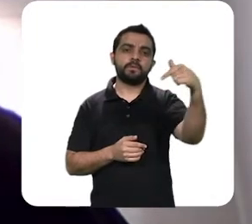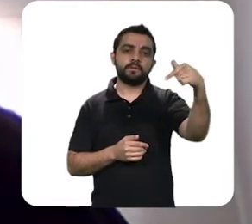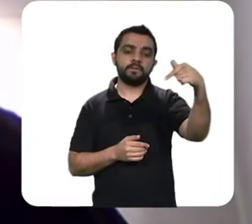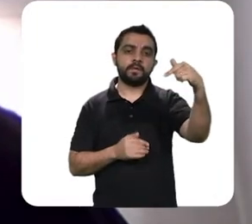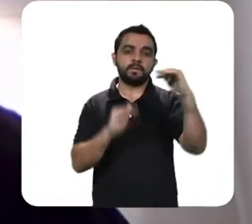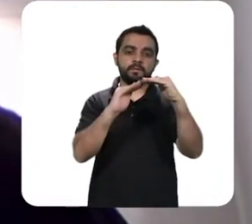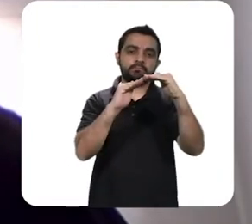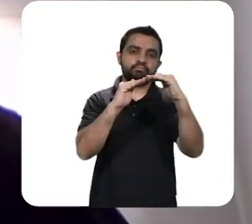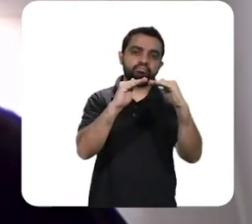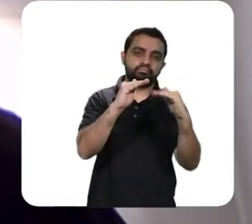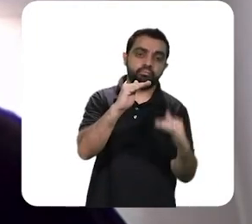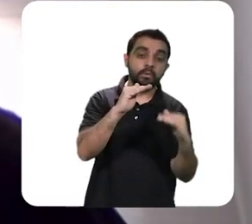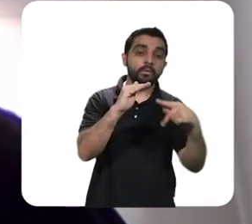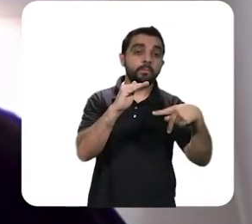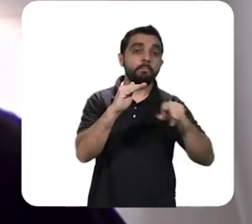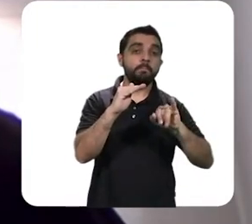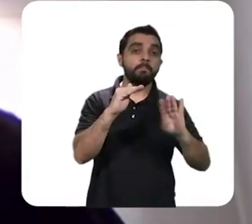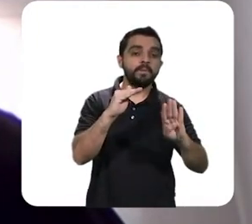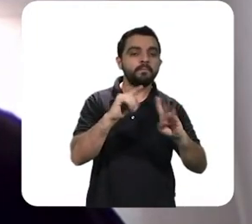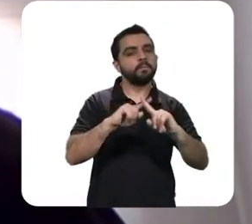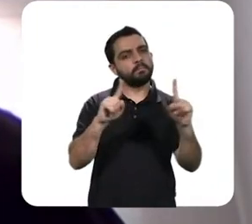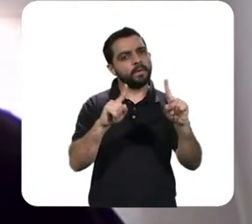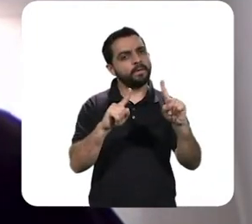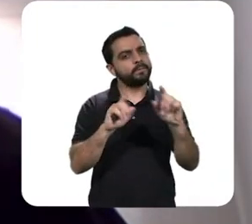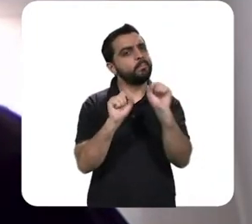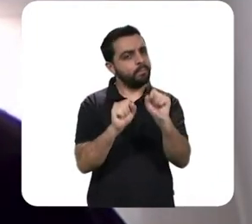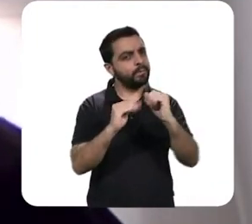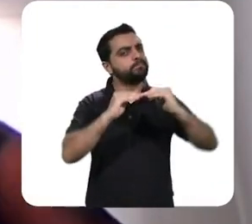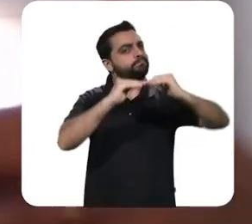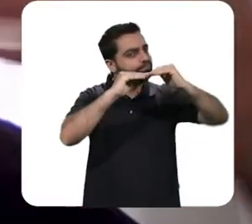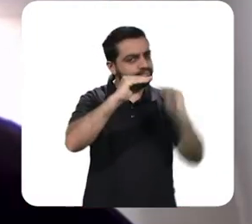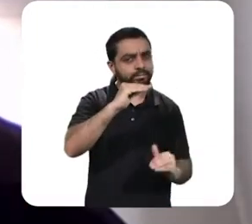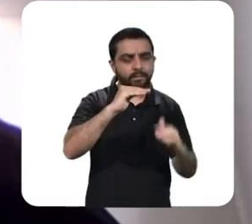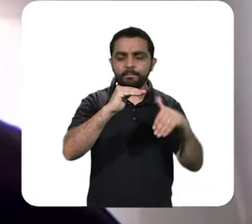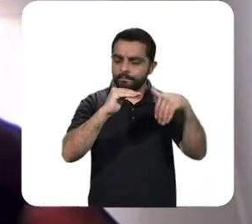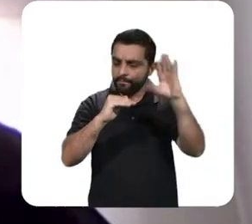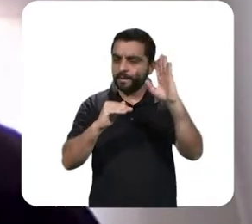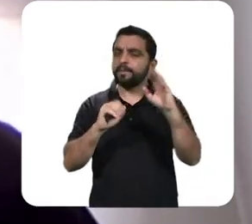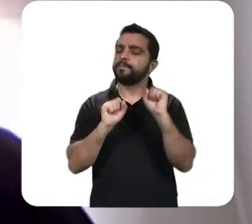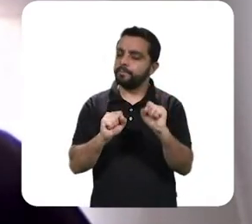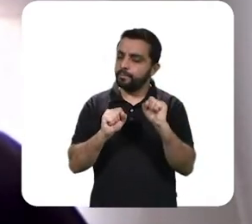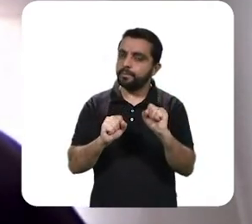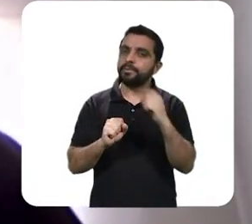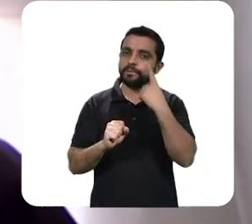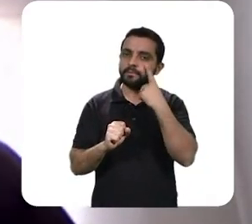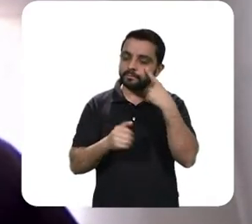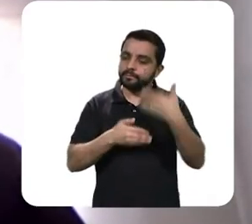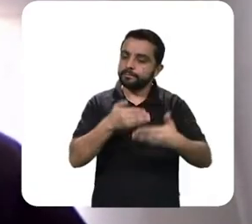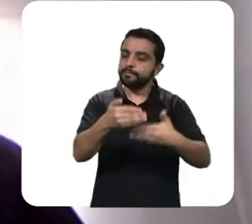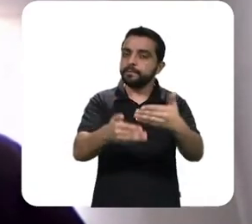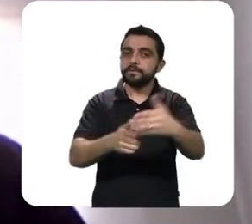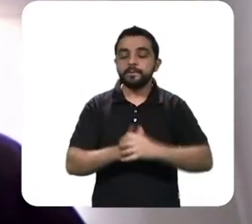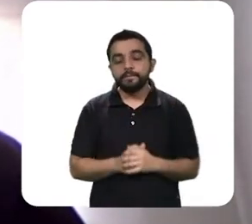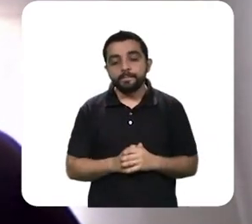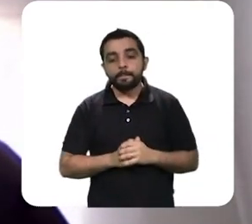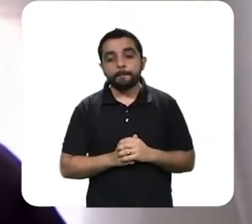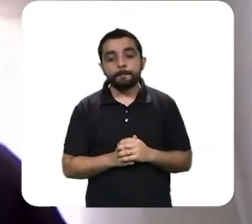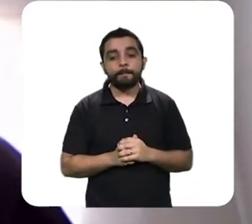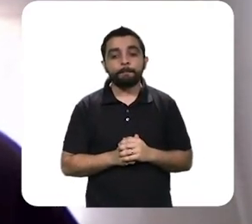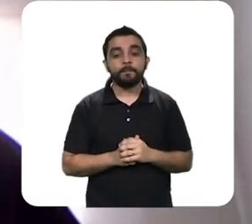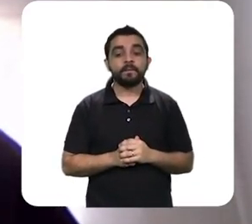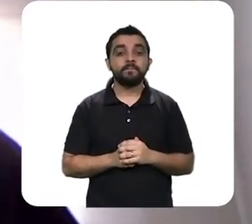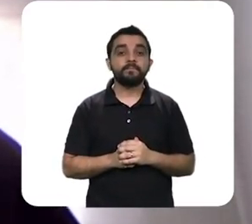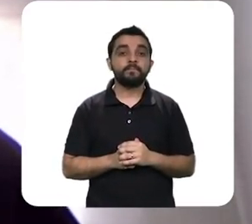1,87% no PIB, mas é possível que isso vá ser maior, provavelmente a gente vai atualizar